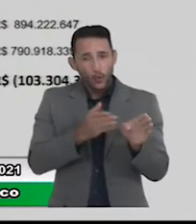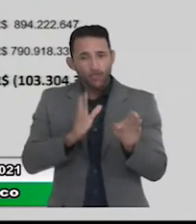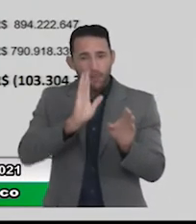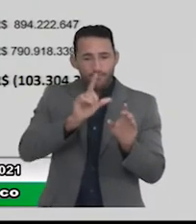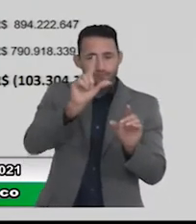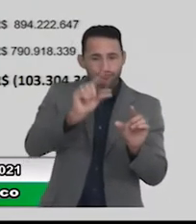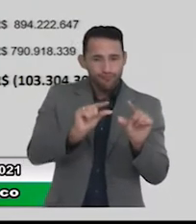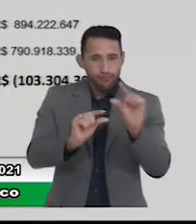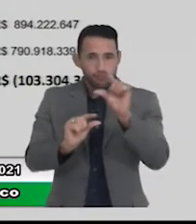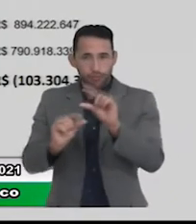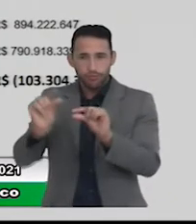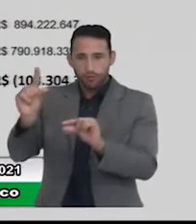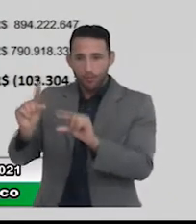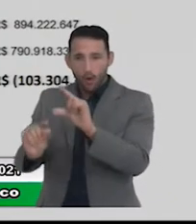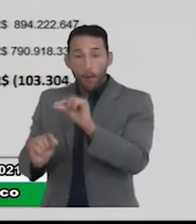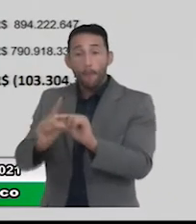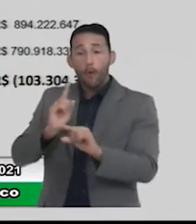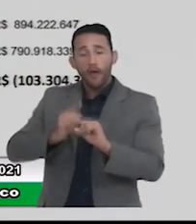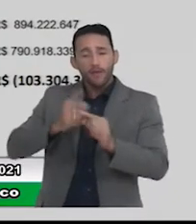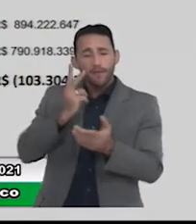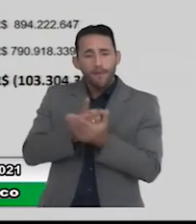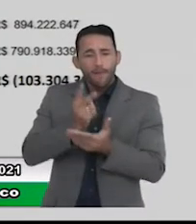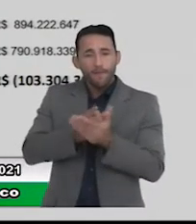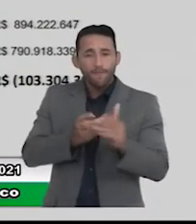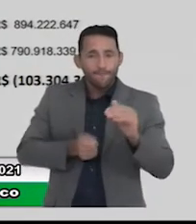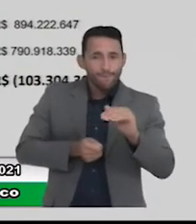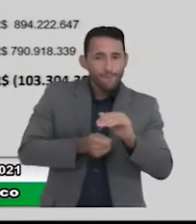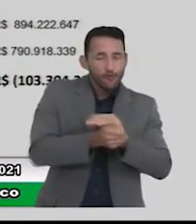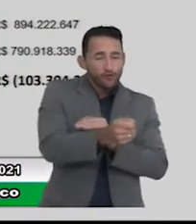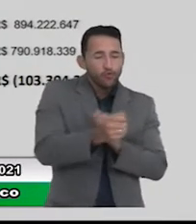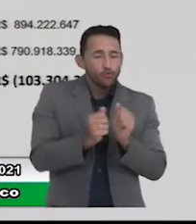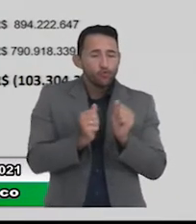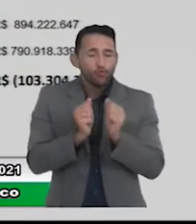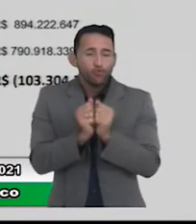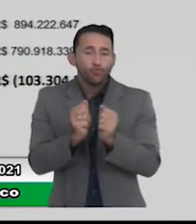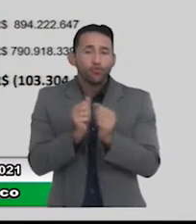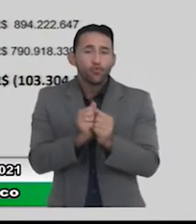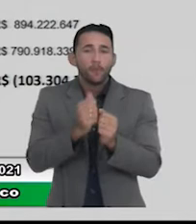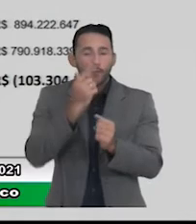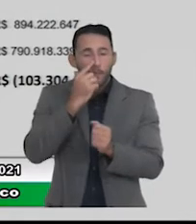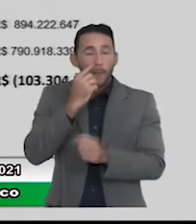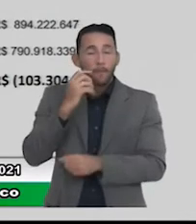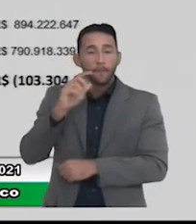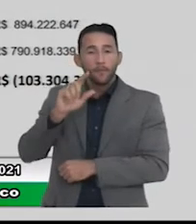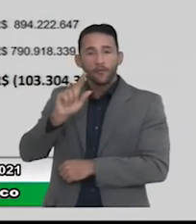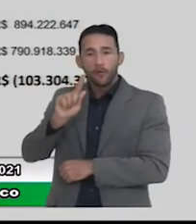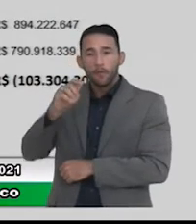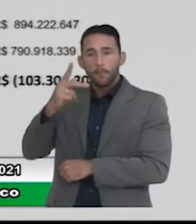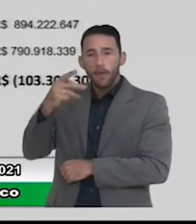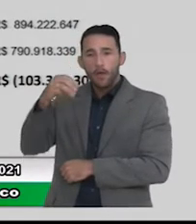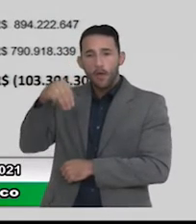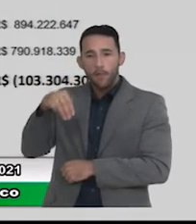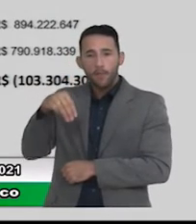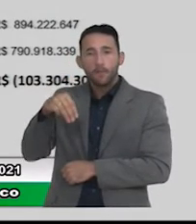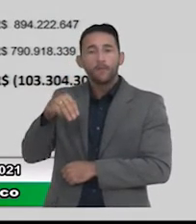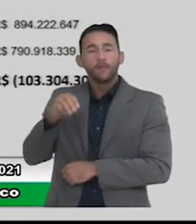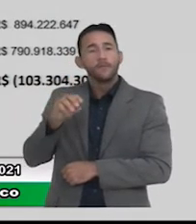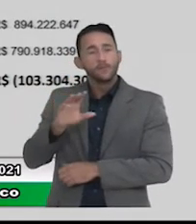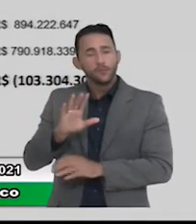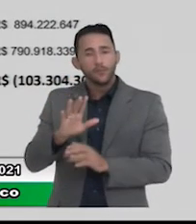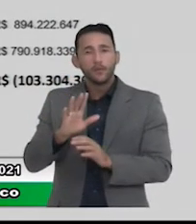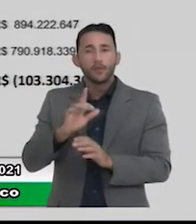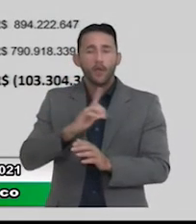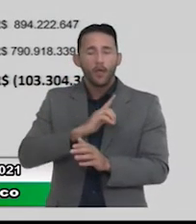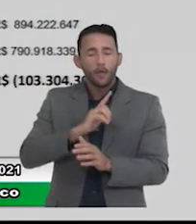Tem se investido bastante juntamente com a secretária com a PGM Procuradoria Geral do Município tentando as